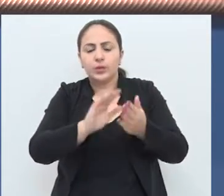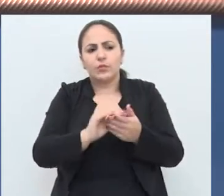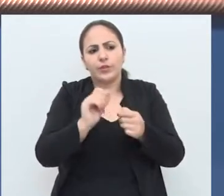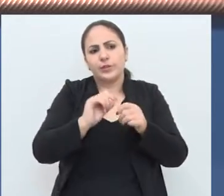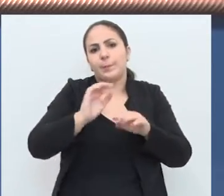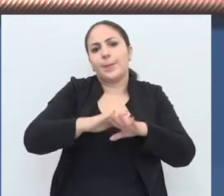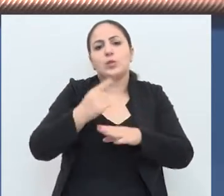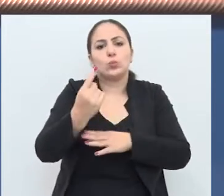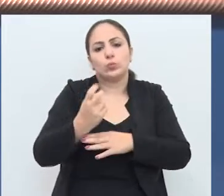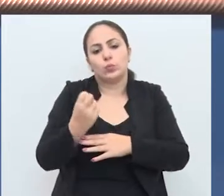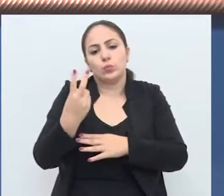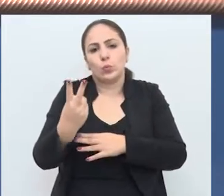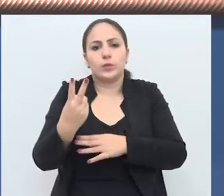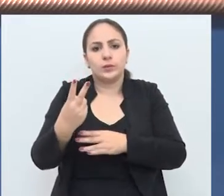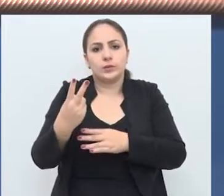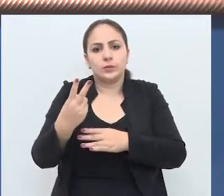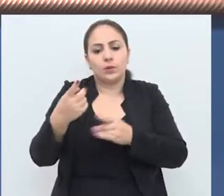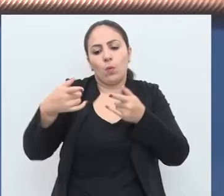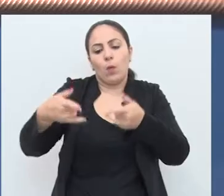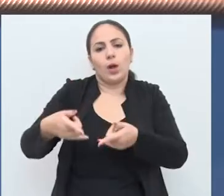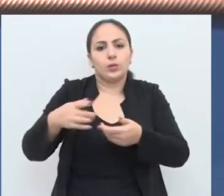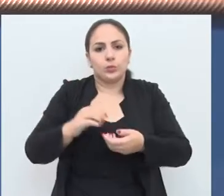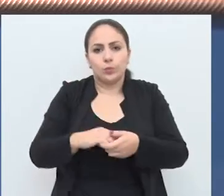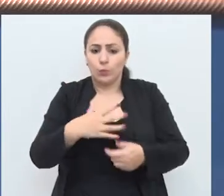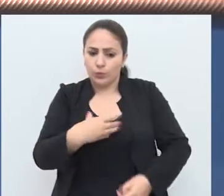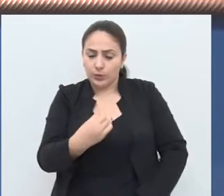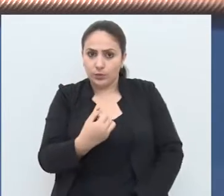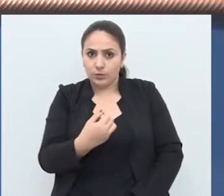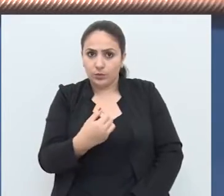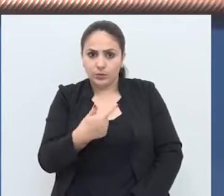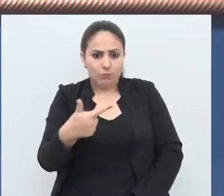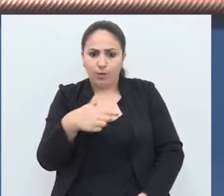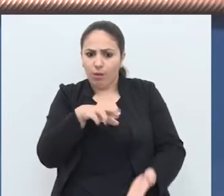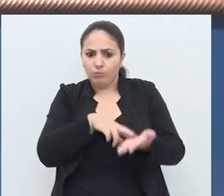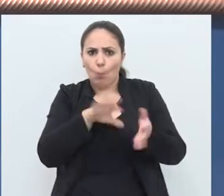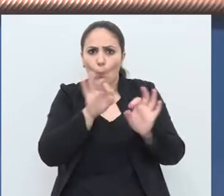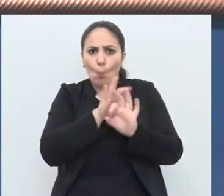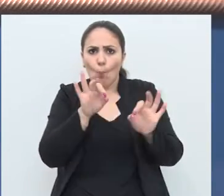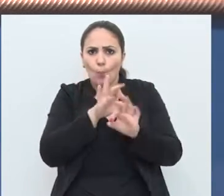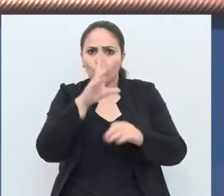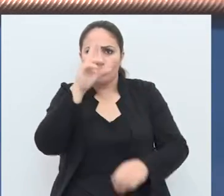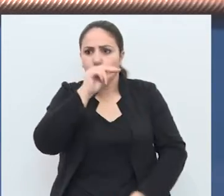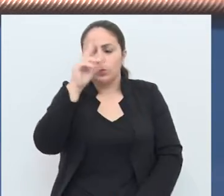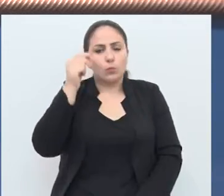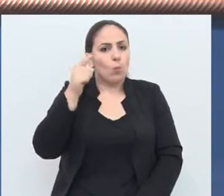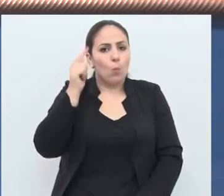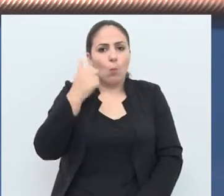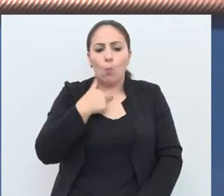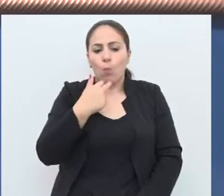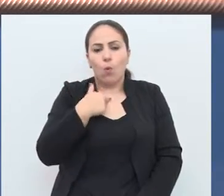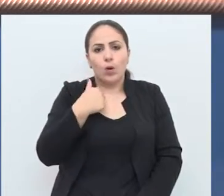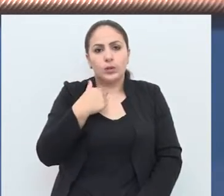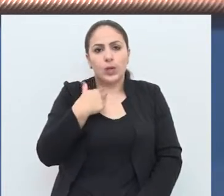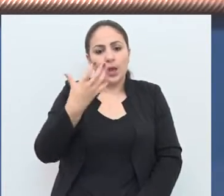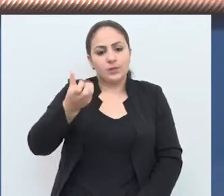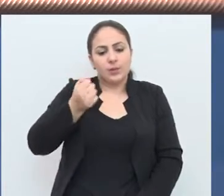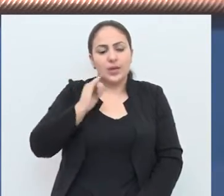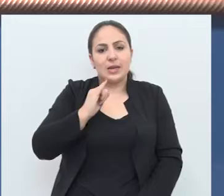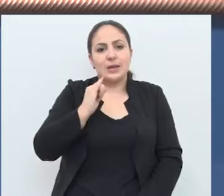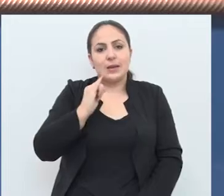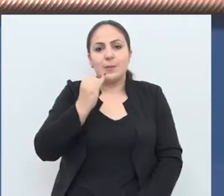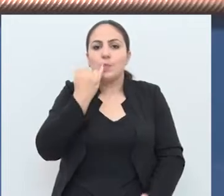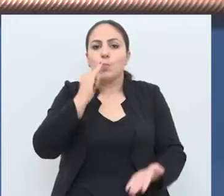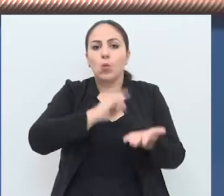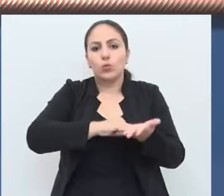mais um, dois quartos para o filho, para a nora, para a família. Ele não está regularizado. O município não pode cobrar dele também o IPTU desta